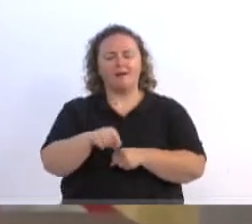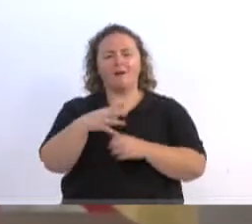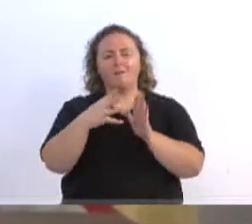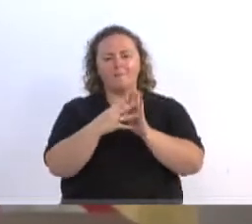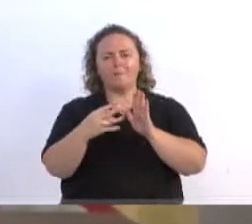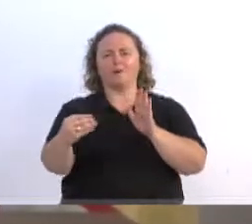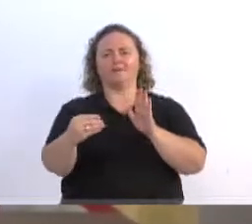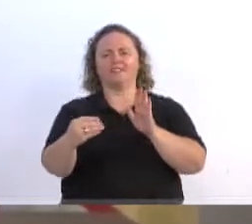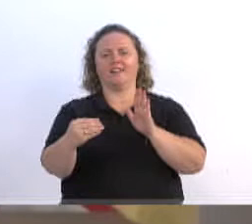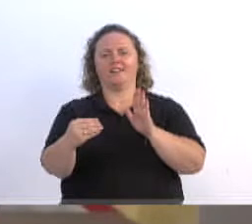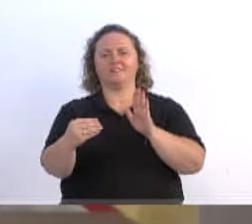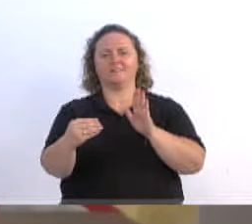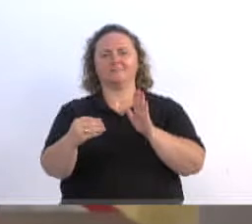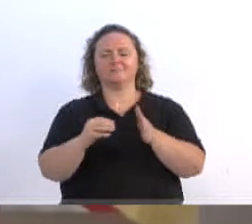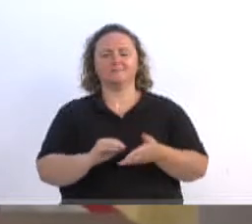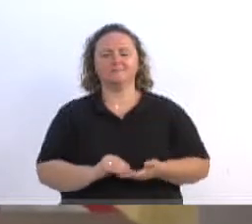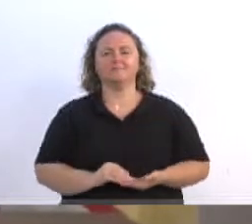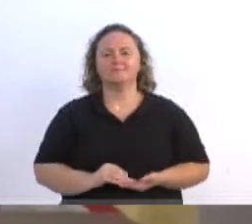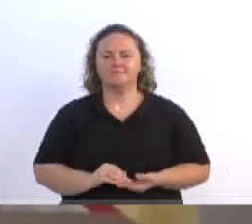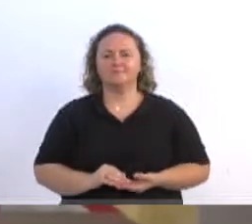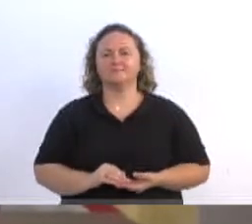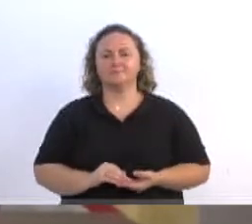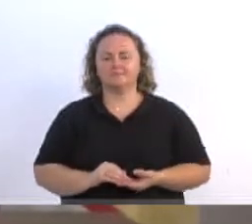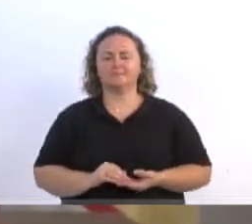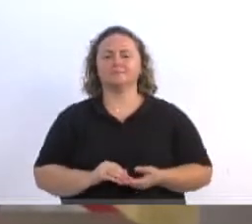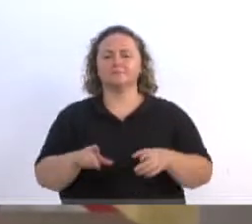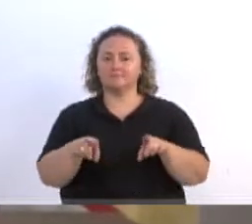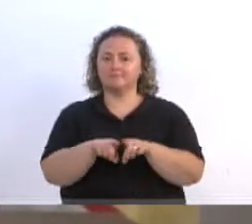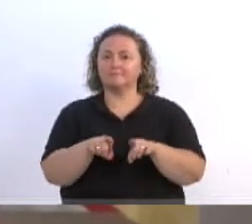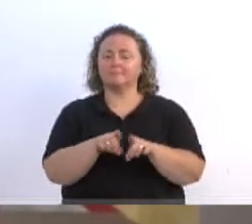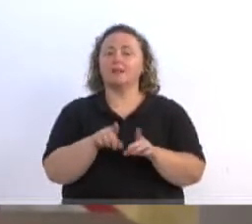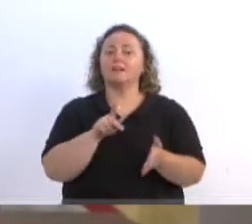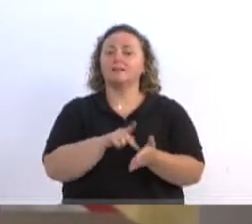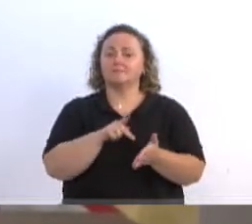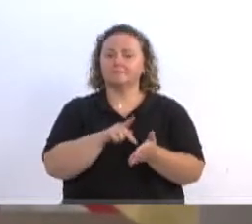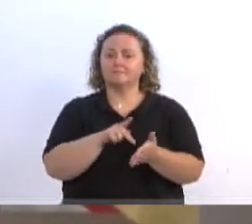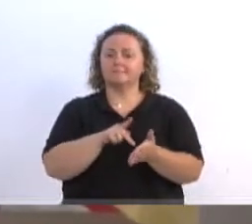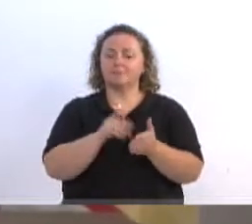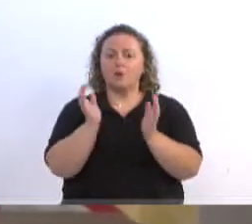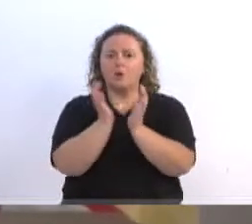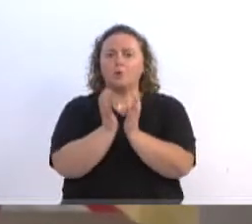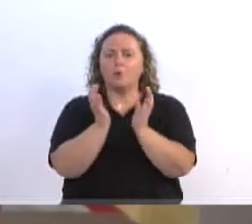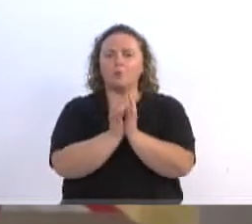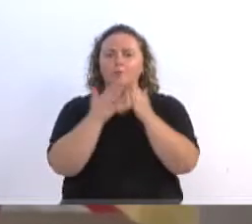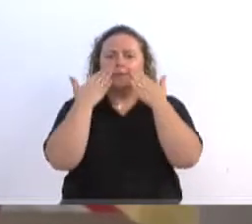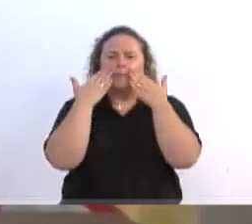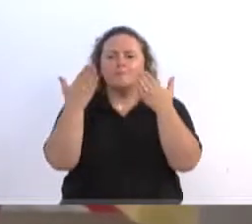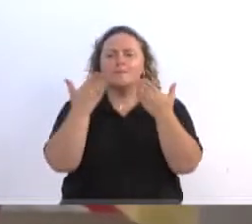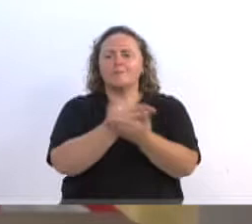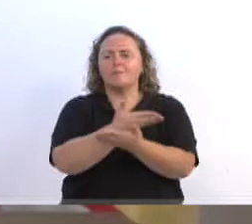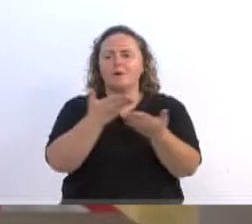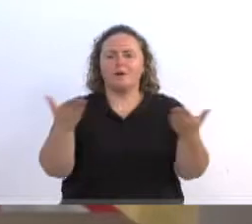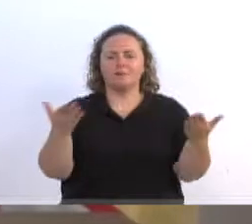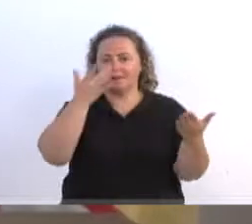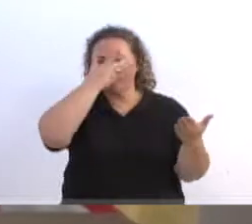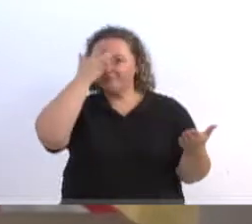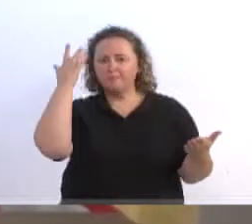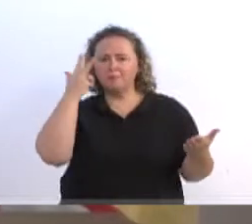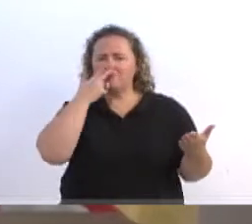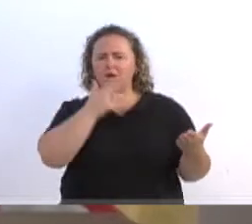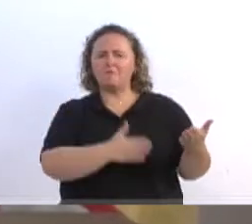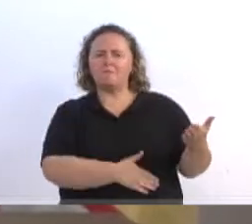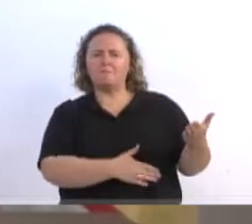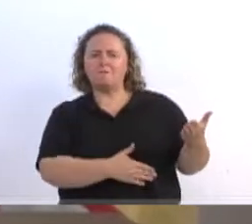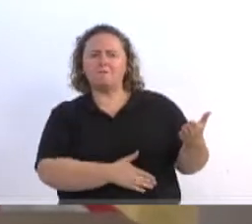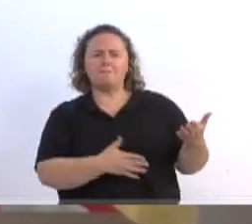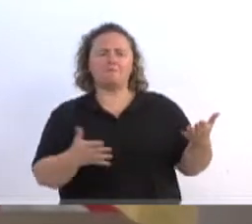nós devemos levar para a cidade de Blumenau. Aliás, vereador Almir, esse é o exemplo que esses meninos devem dar a essas pessoas que não têm o que fazer e que ficam